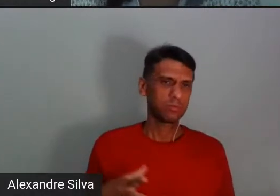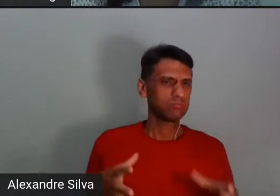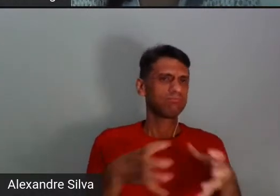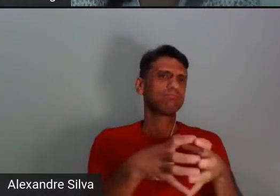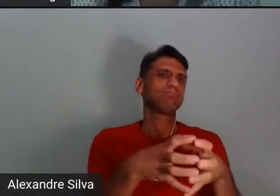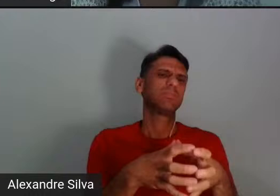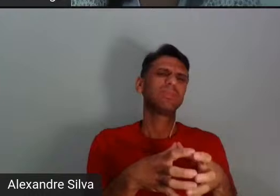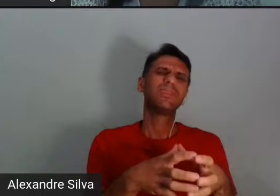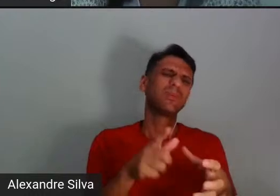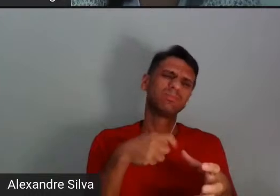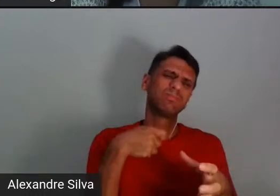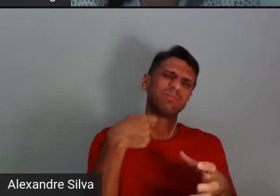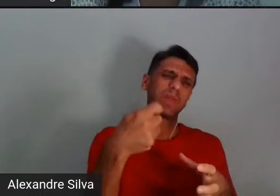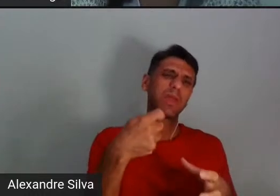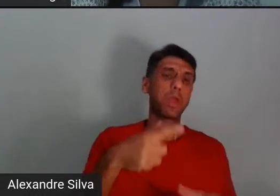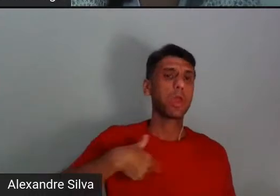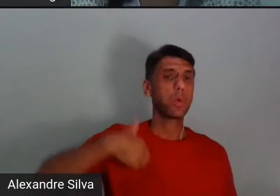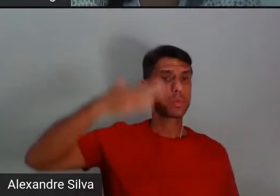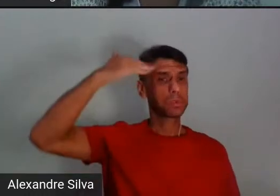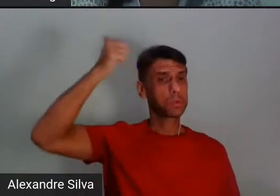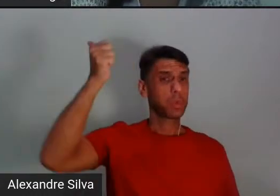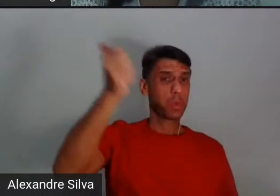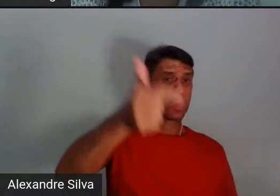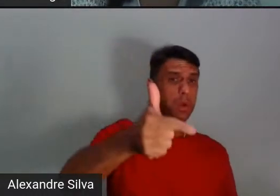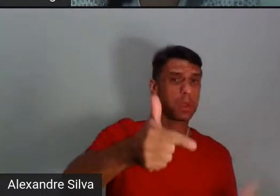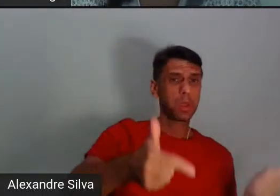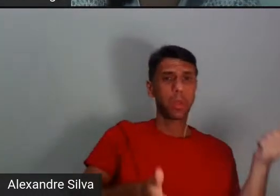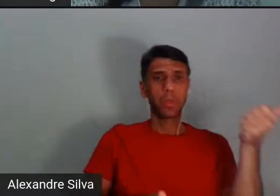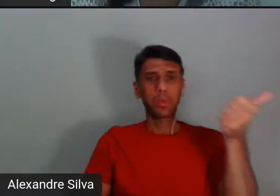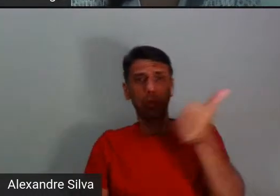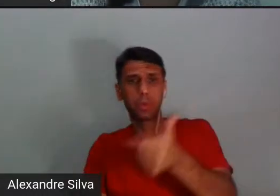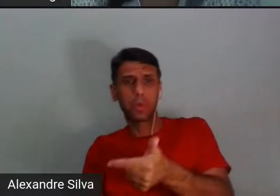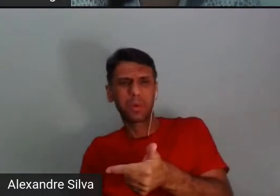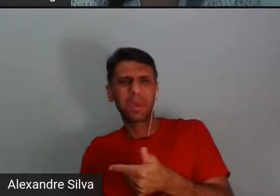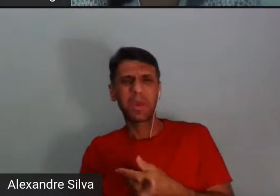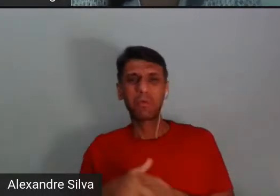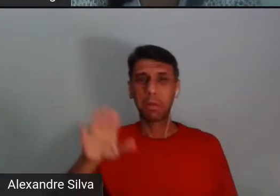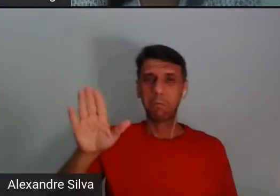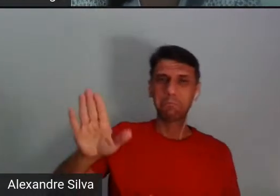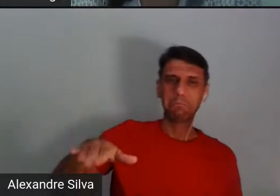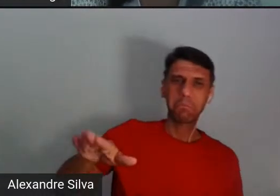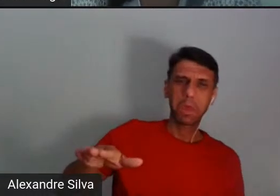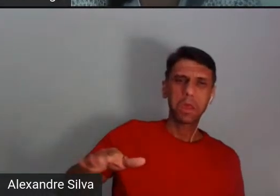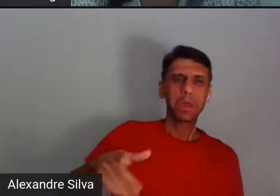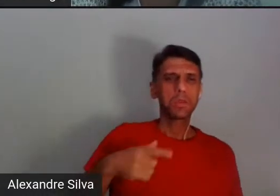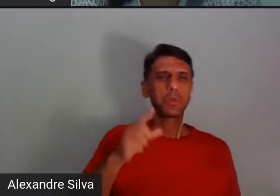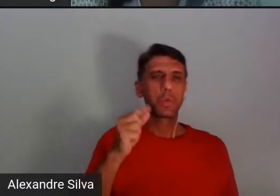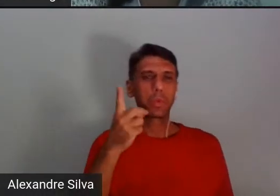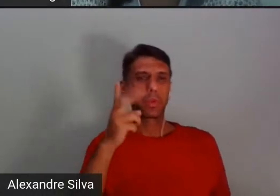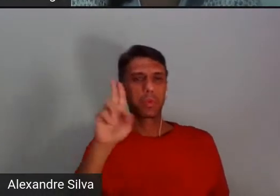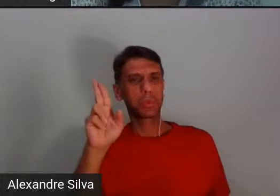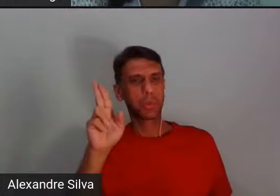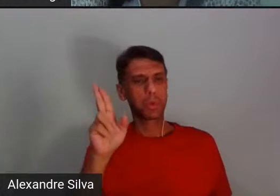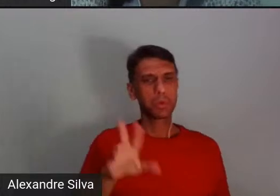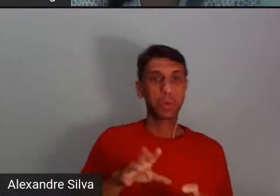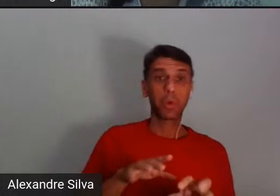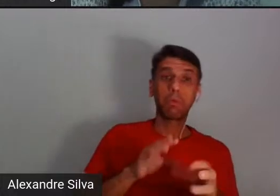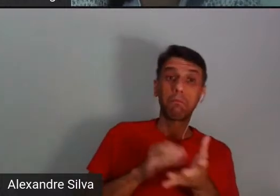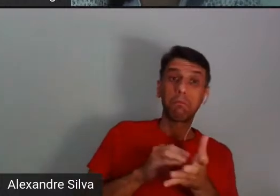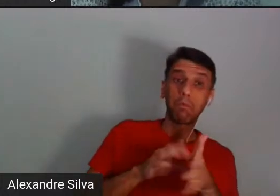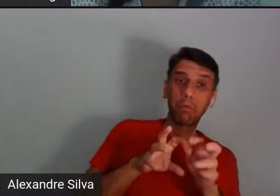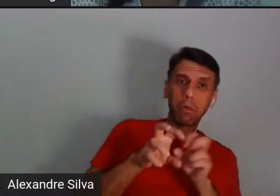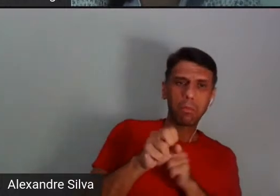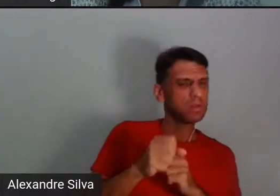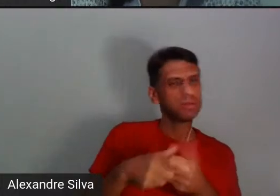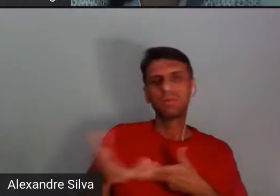tem essa história de eu saber mais, eu saber menos, ser doutor, ser graduando, ser... Enfim. A gente está trocando, está